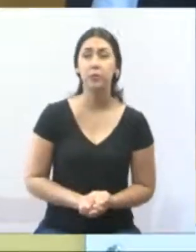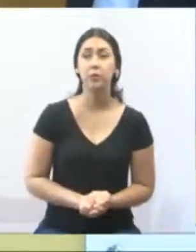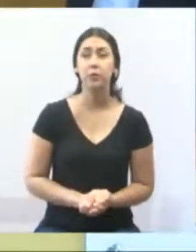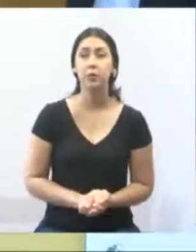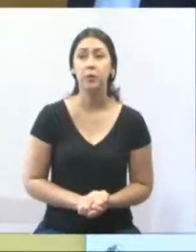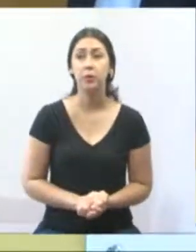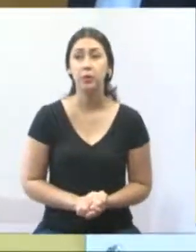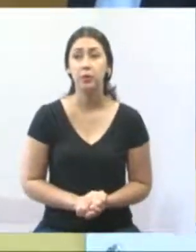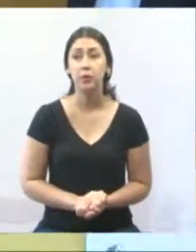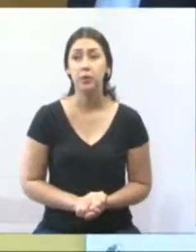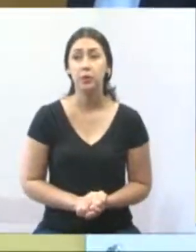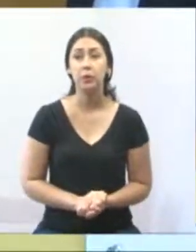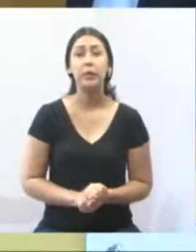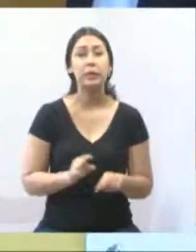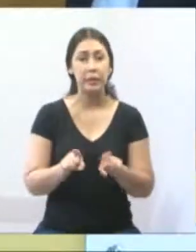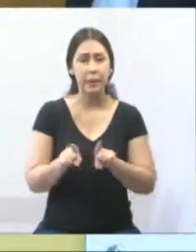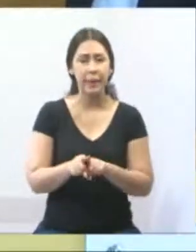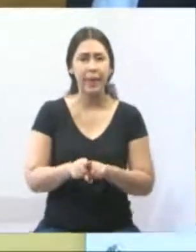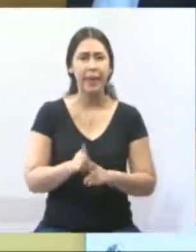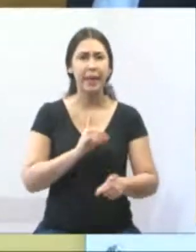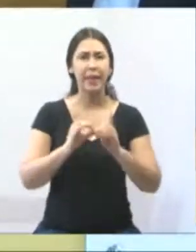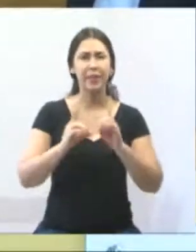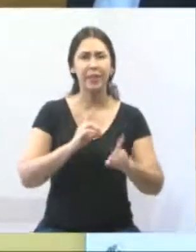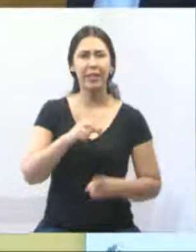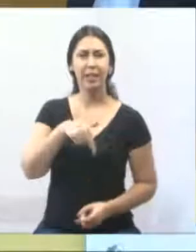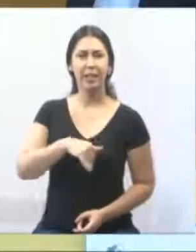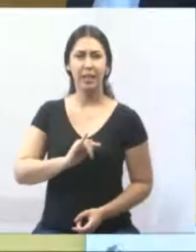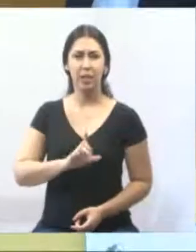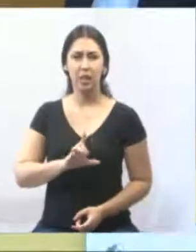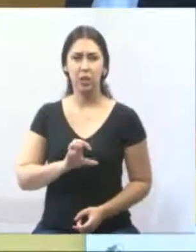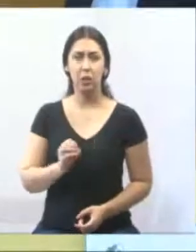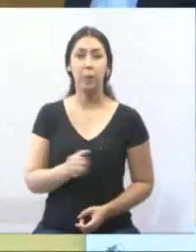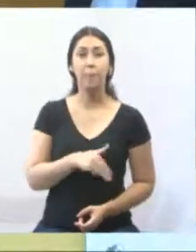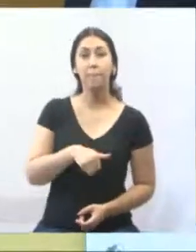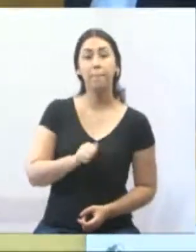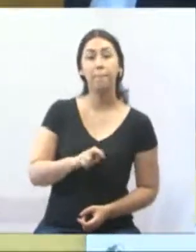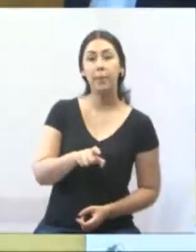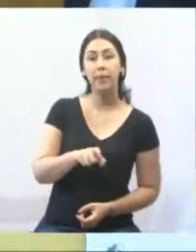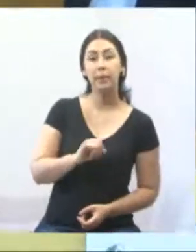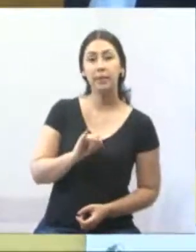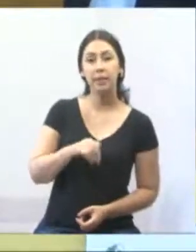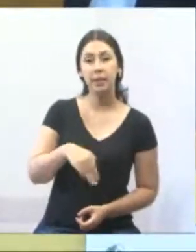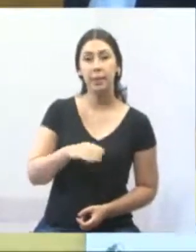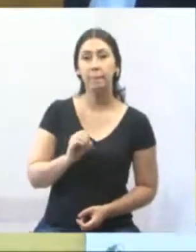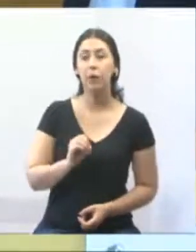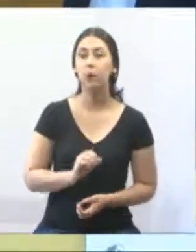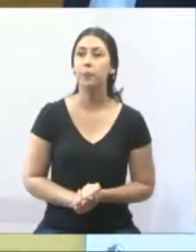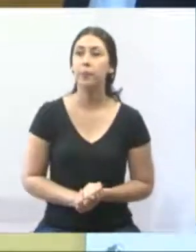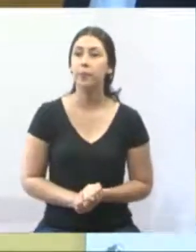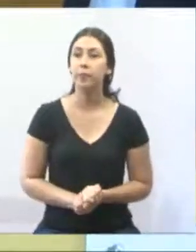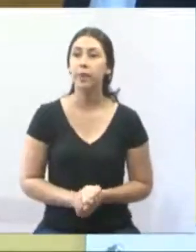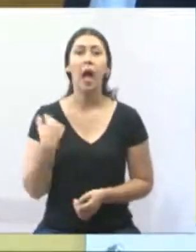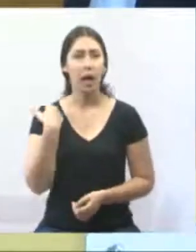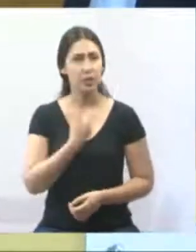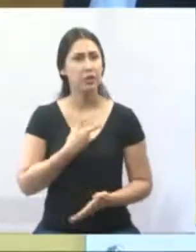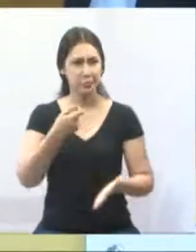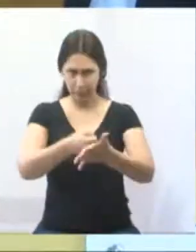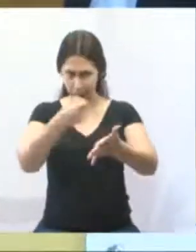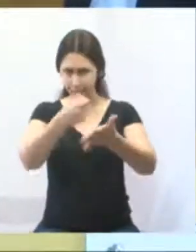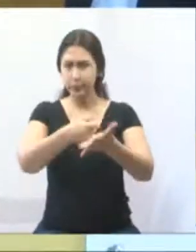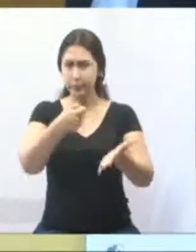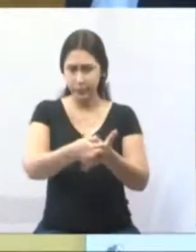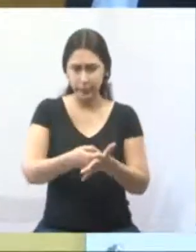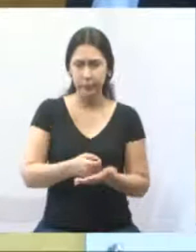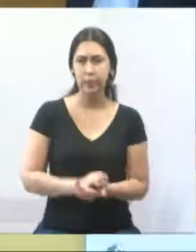da Nilo Máximo, que também faz parte do DR. Vamos fortalecer esse requerimento aí, Juarez.